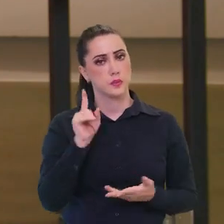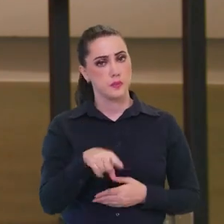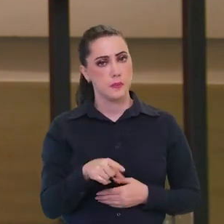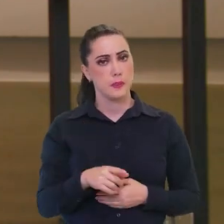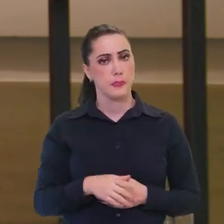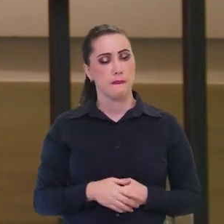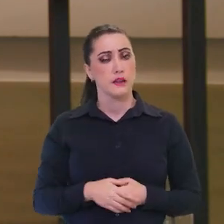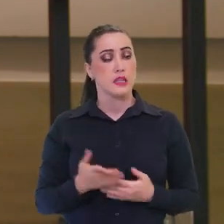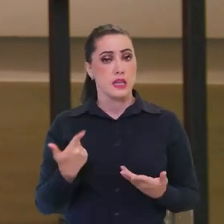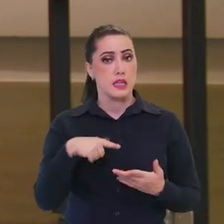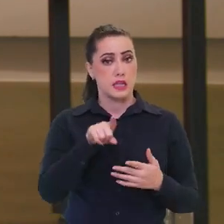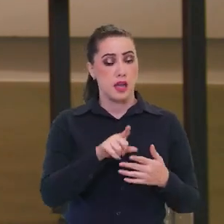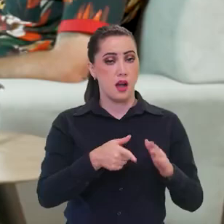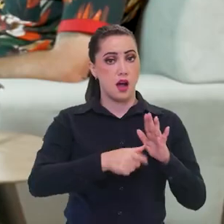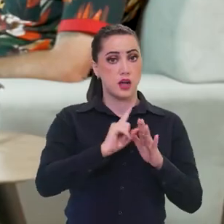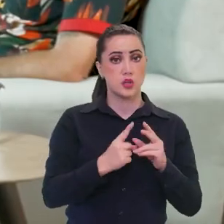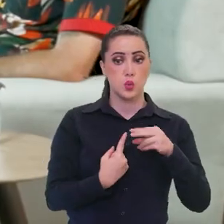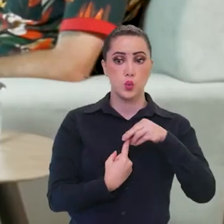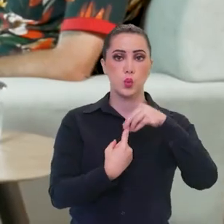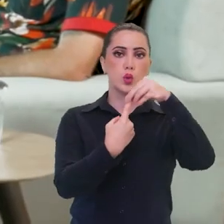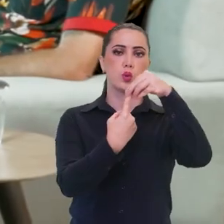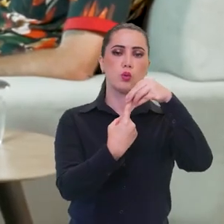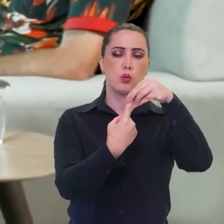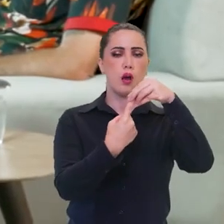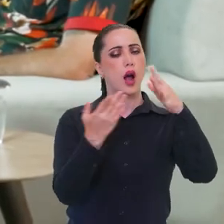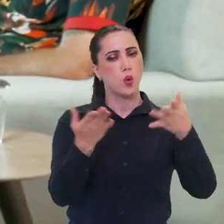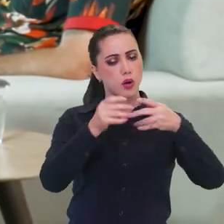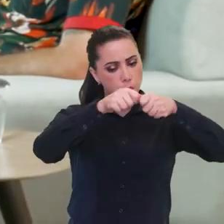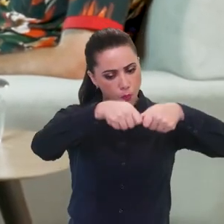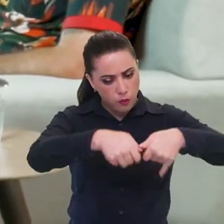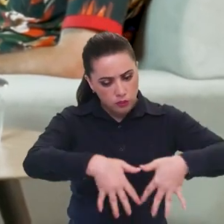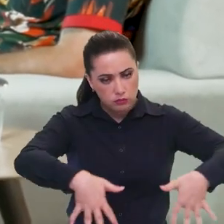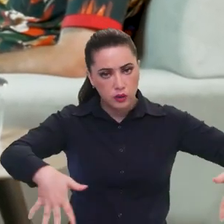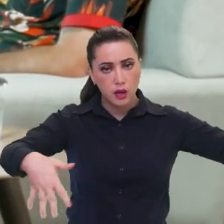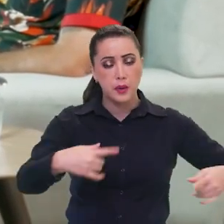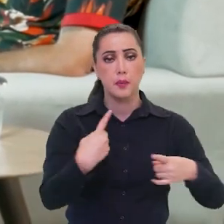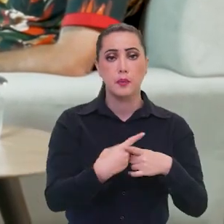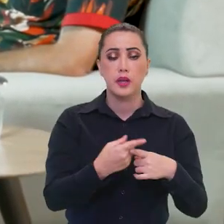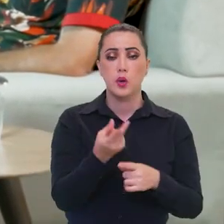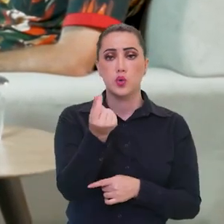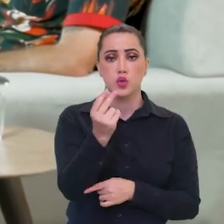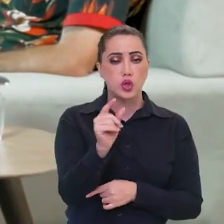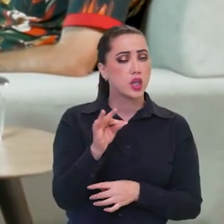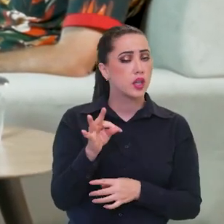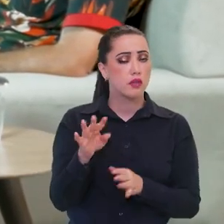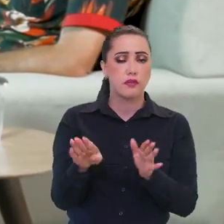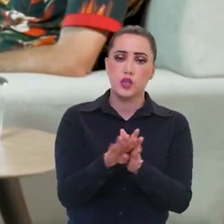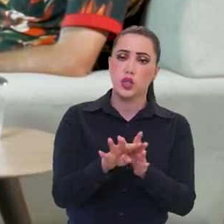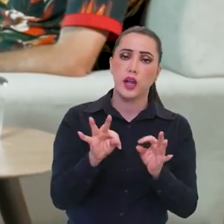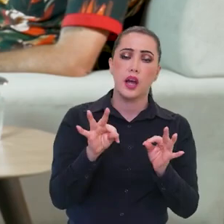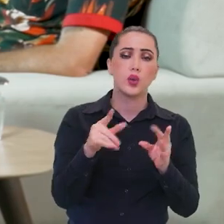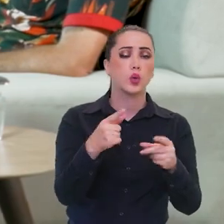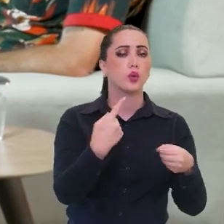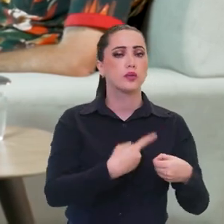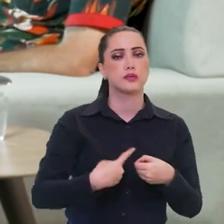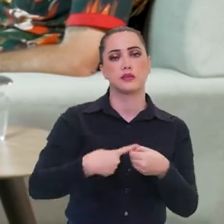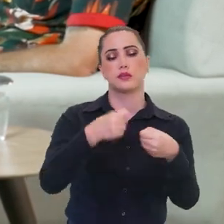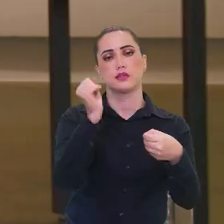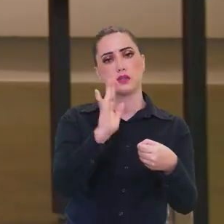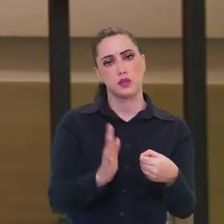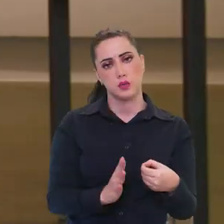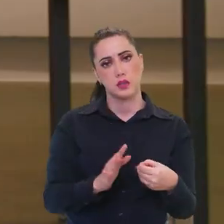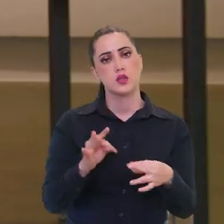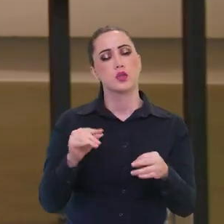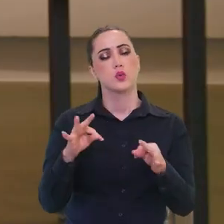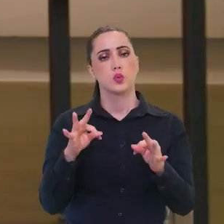Jaqueline, fazendo a descentralização também, porque esse aporte vai chegar a todas as cidades do Brasil, todas as regiões.